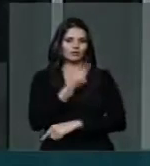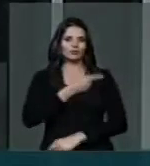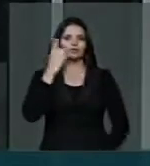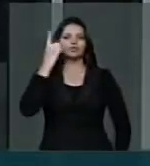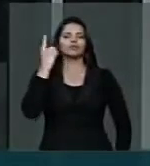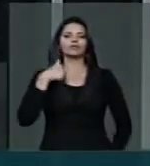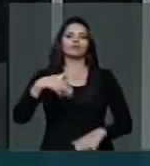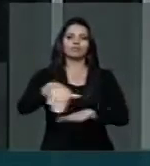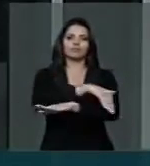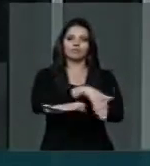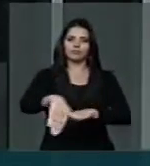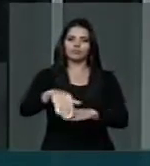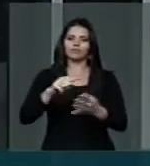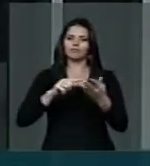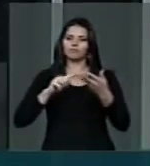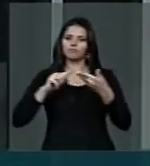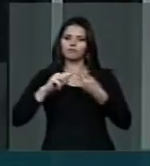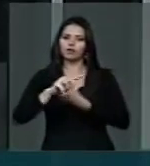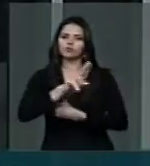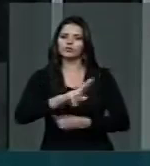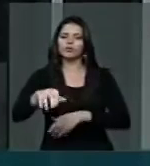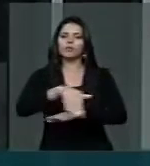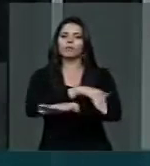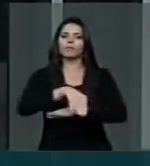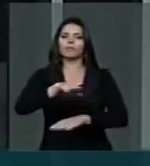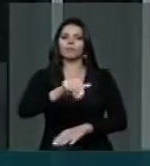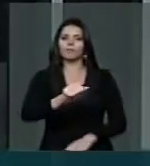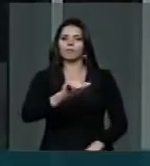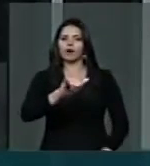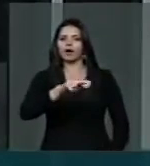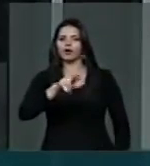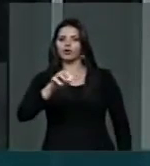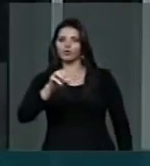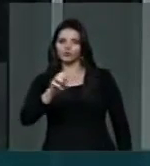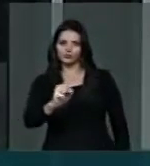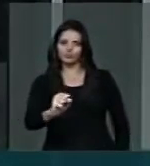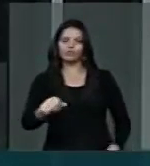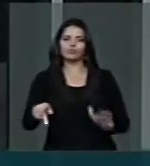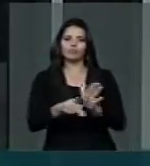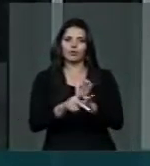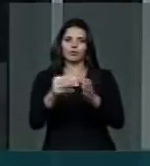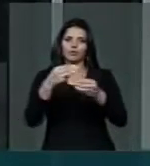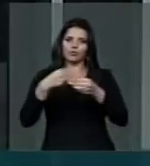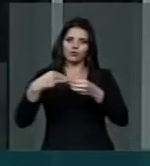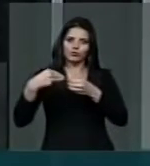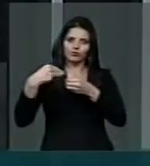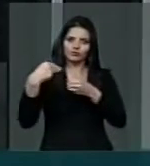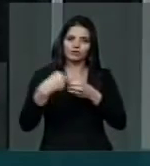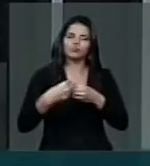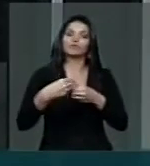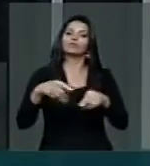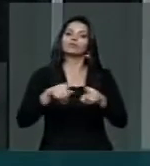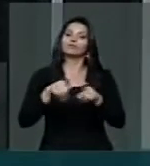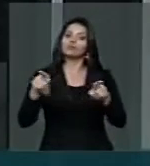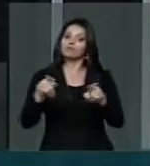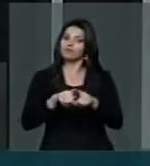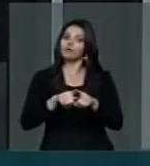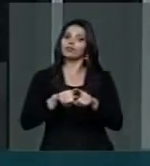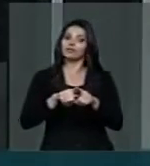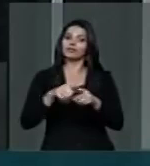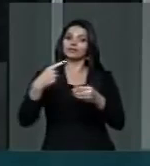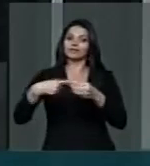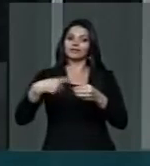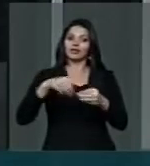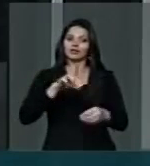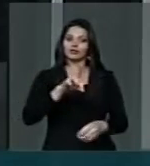para o Parque das Nações Segundo Plano, para a Vila São Brás, enfim, parques periféricos da nossa cidade, e ainda mais ainda que